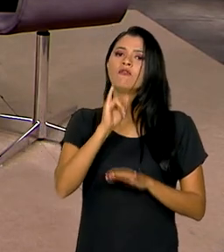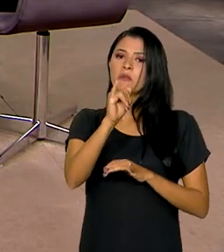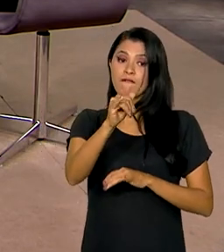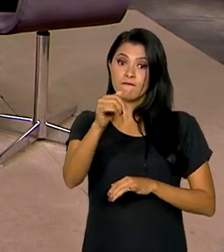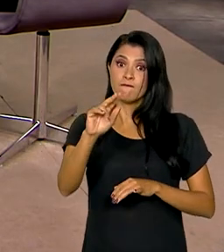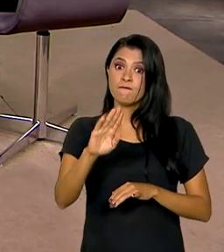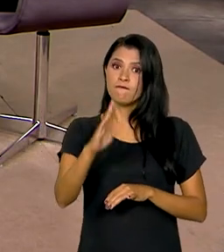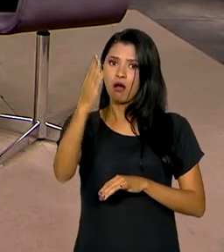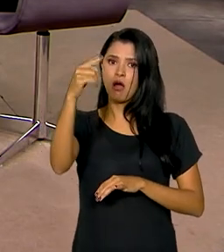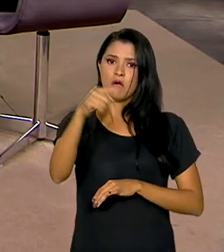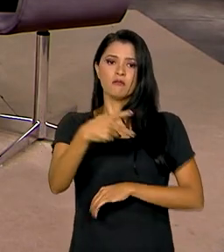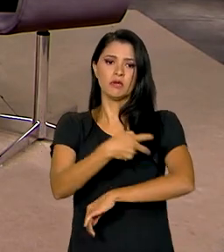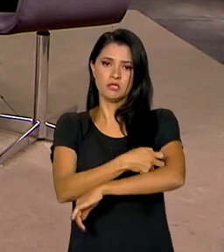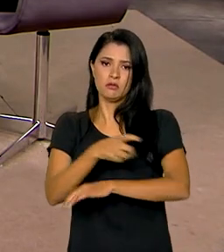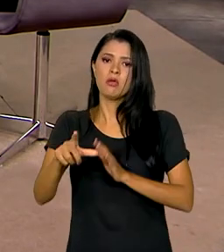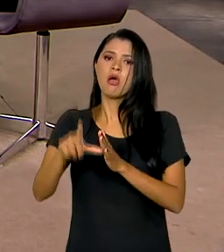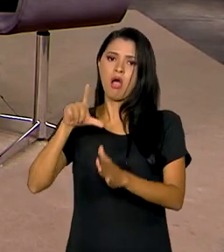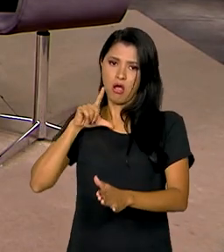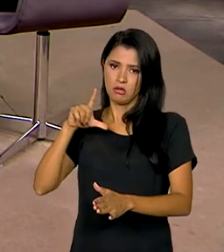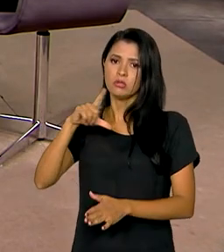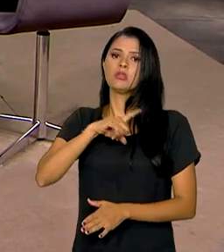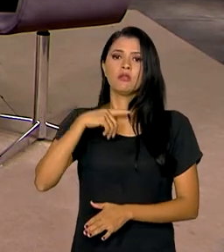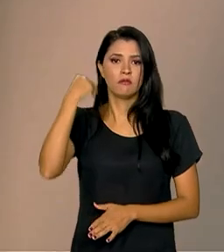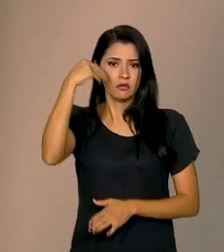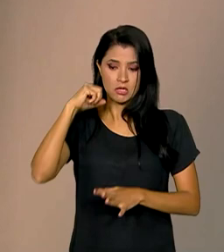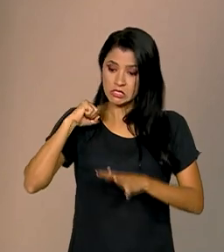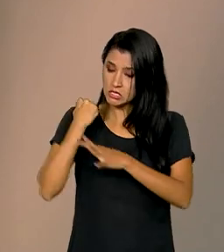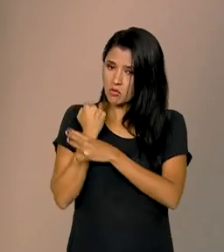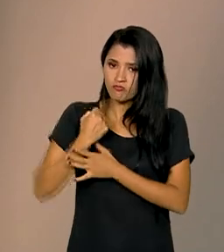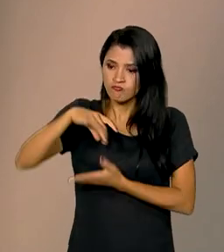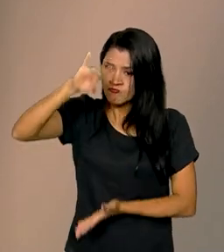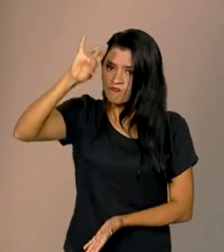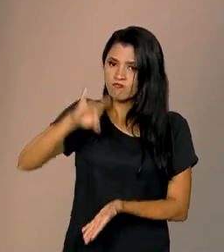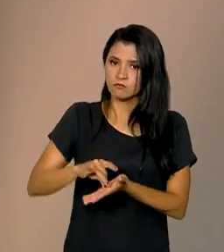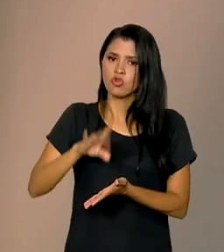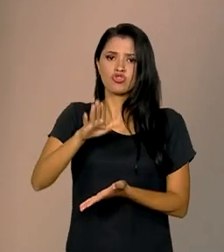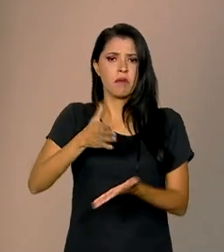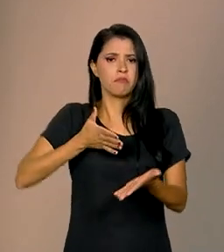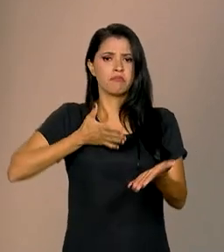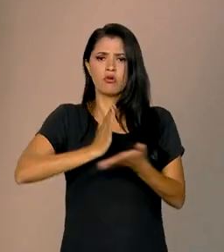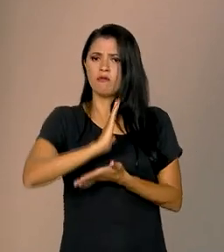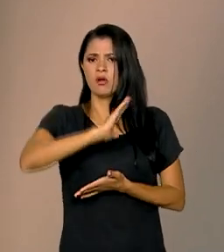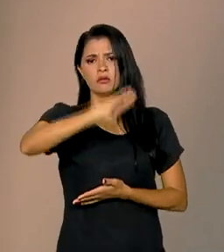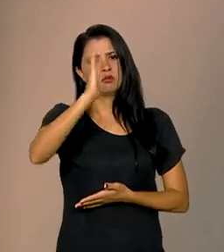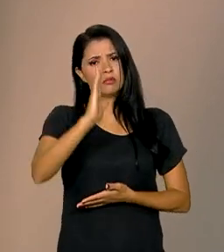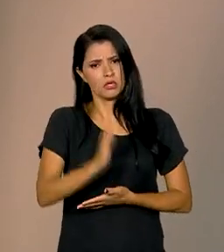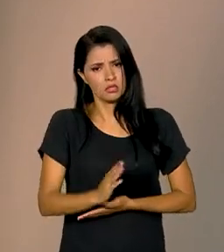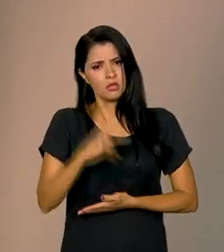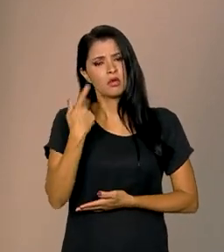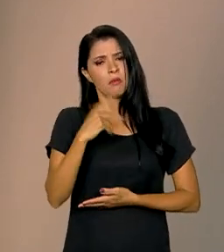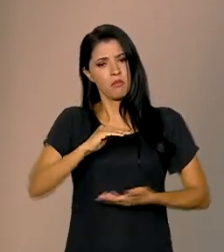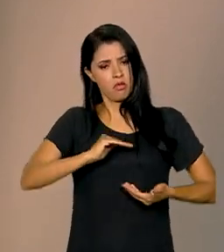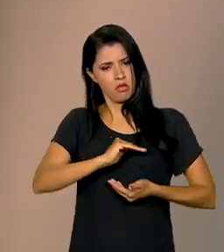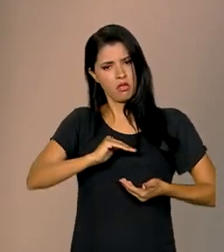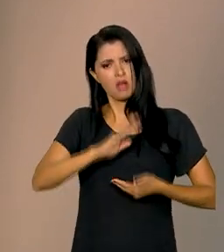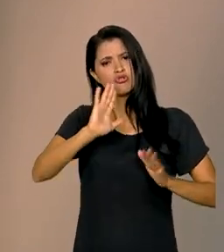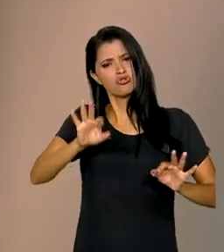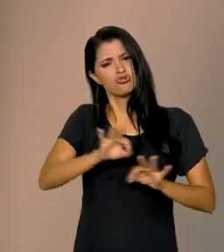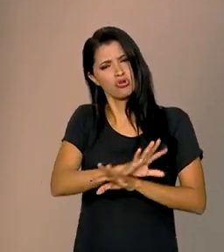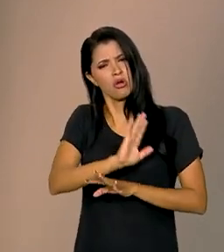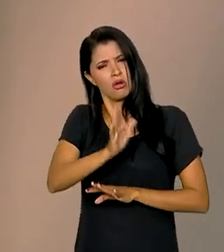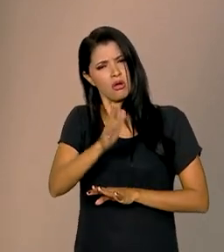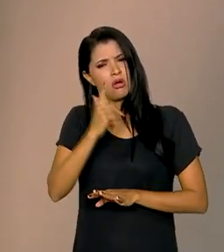passaram por testes de segurança e eficácia. São aprovadas no Brasil pela Agência de Vigilância em